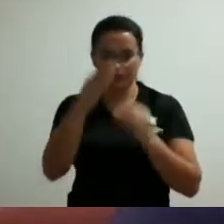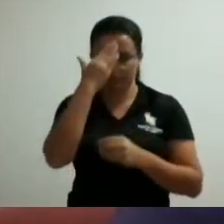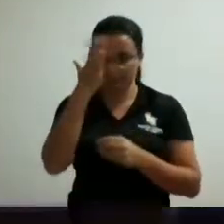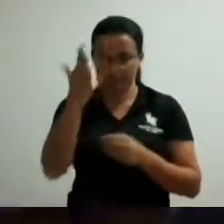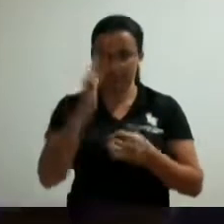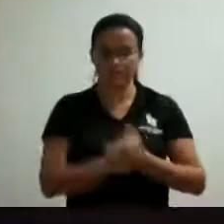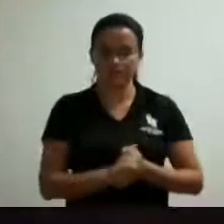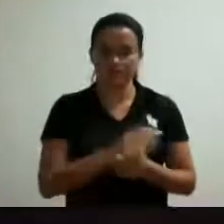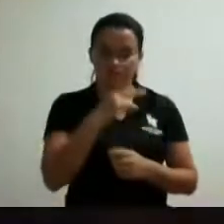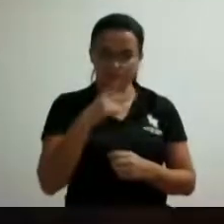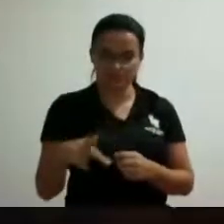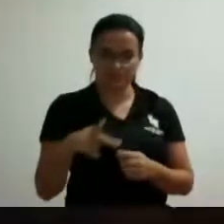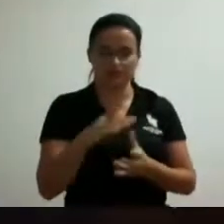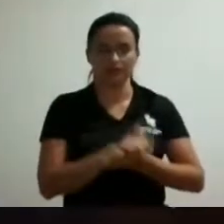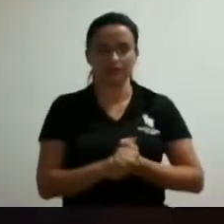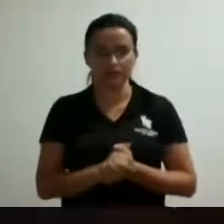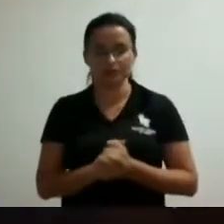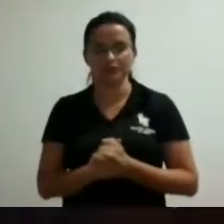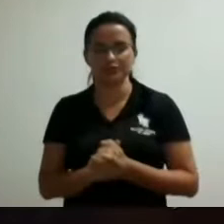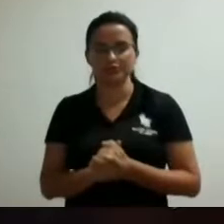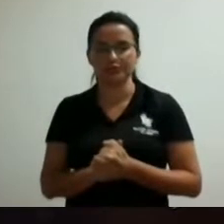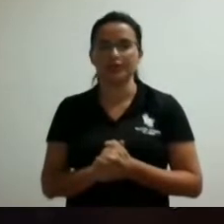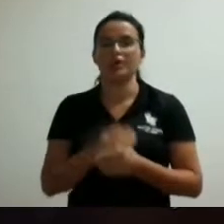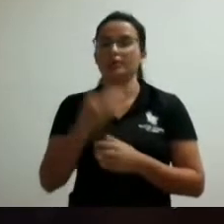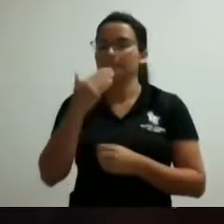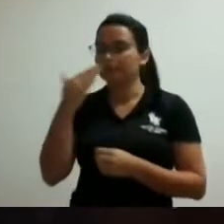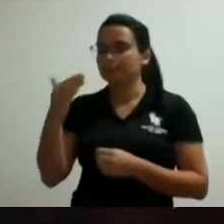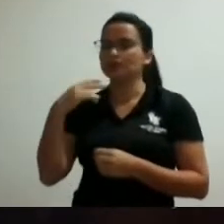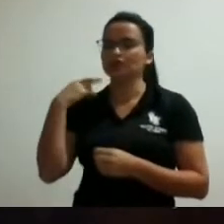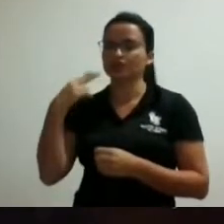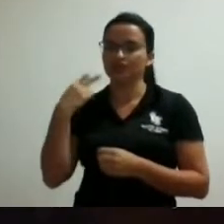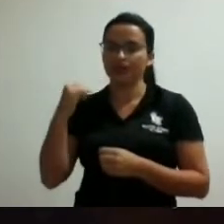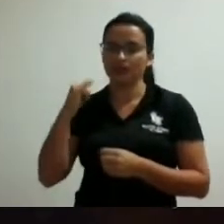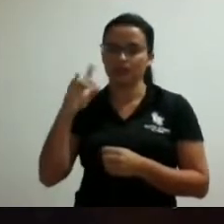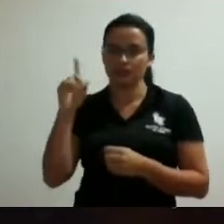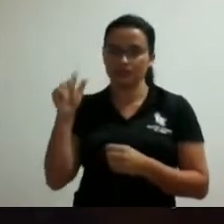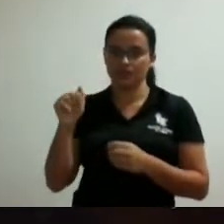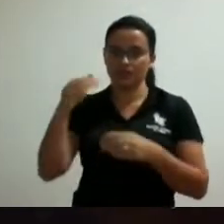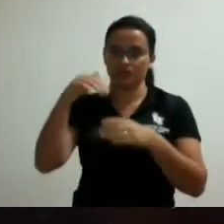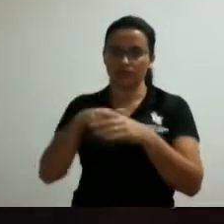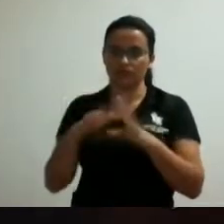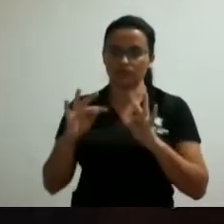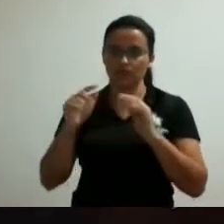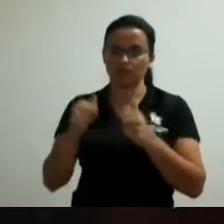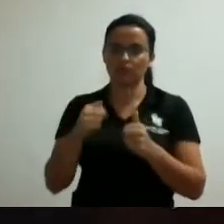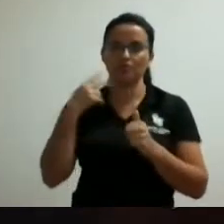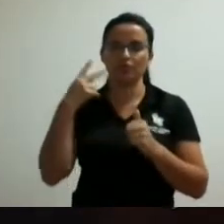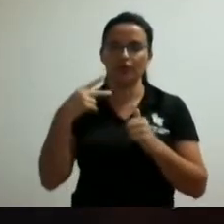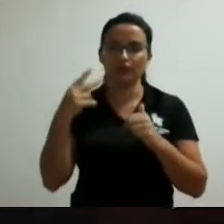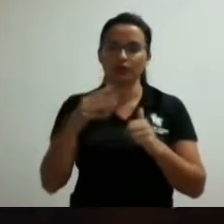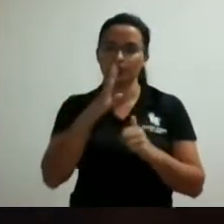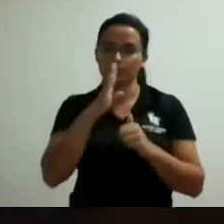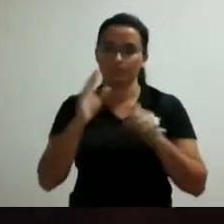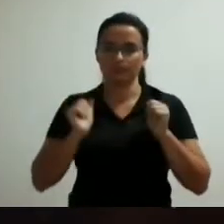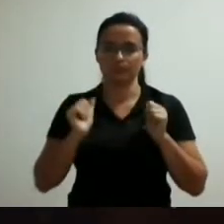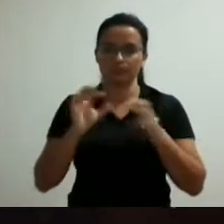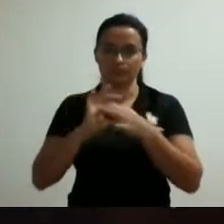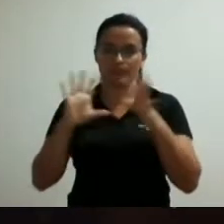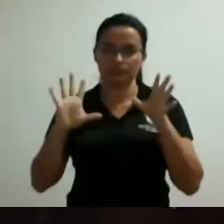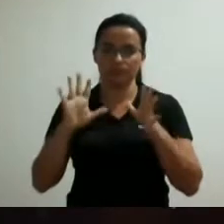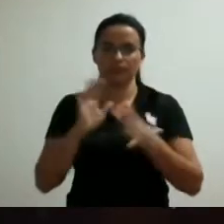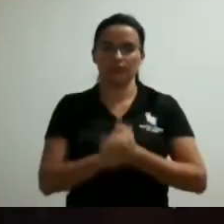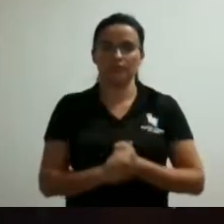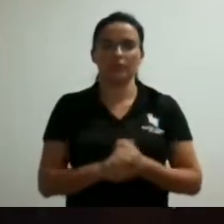estação da vereadora Cid Oliveira enquanto sim votação senhores e senhoras vereadores concordam permaneçam como estão aprovados agora nós vamos